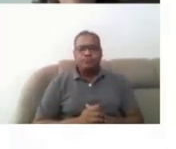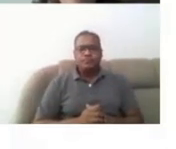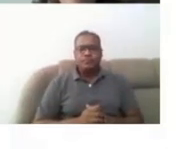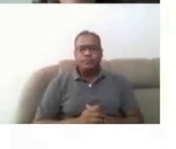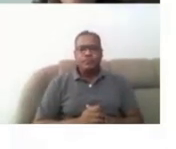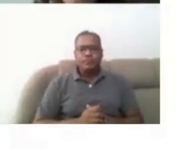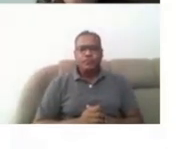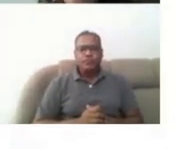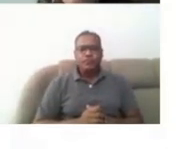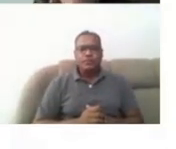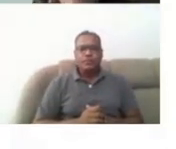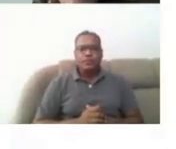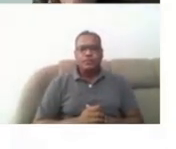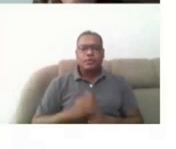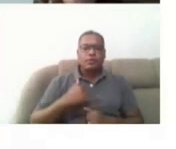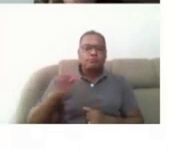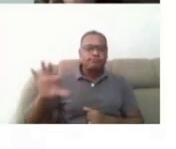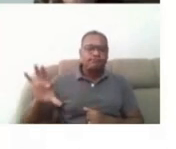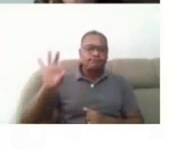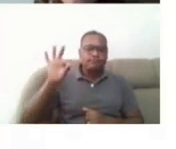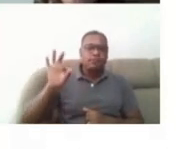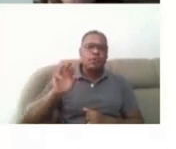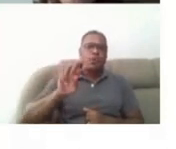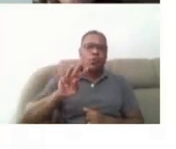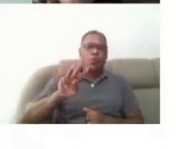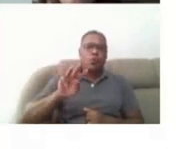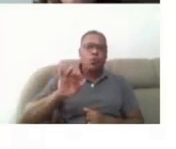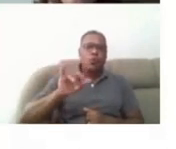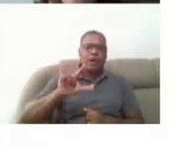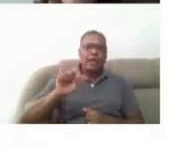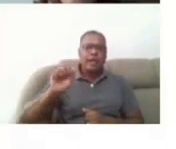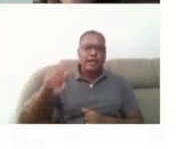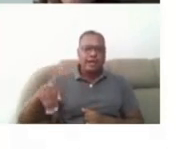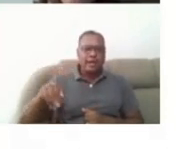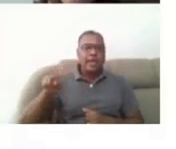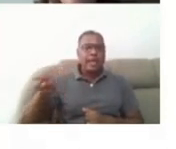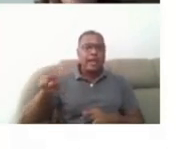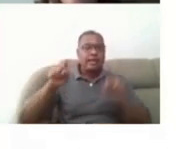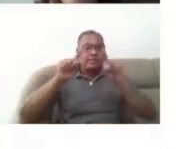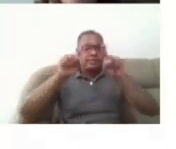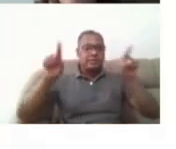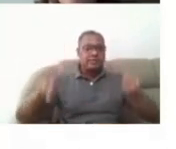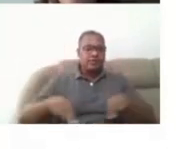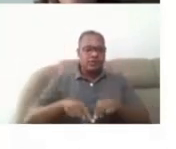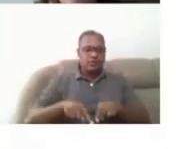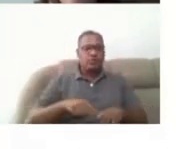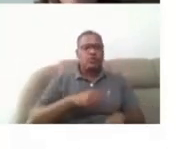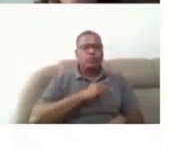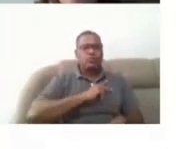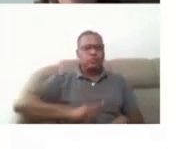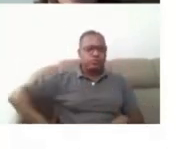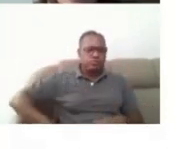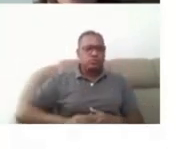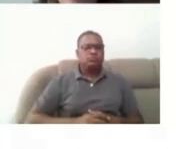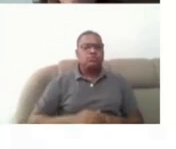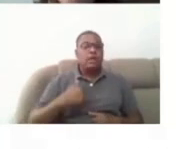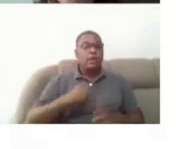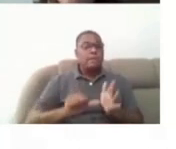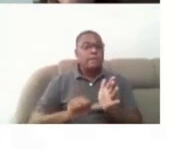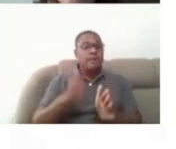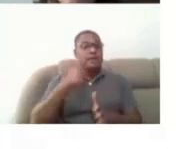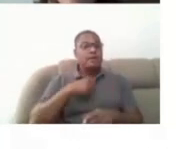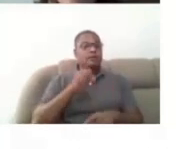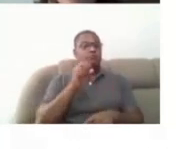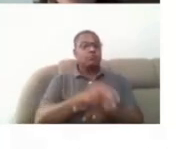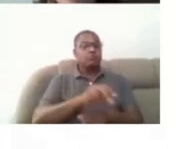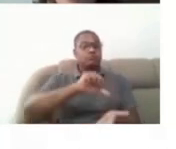E aí a fala do William, né? Que é um servidor. Quando eu vim para o campus pela primeira vez, não tinha